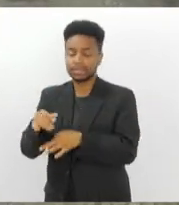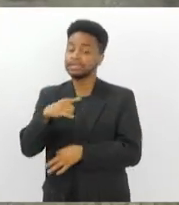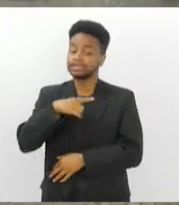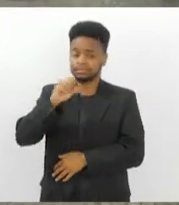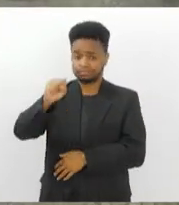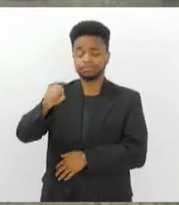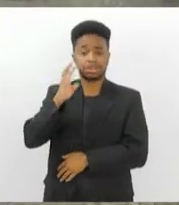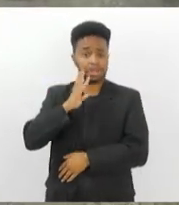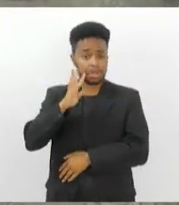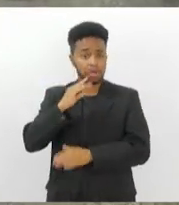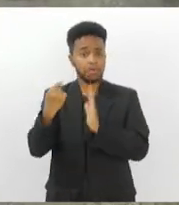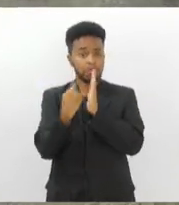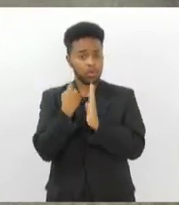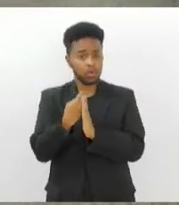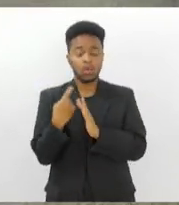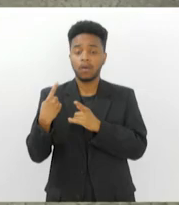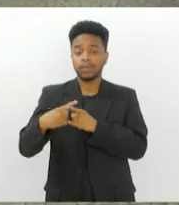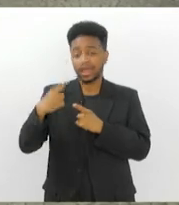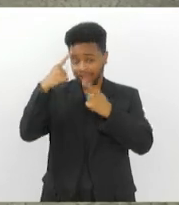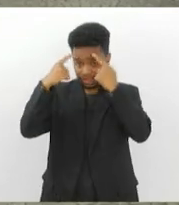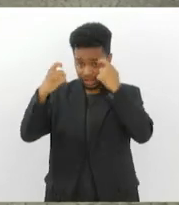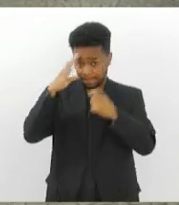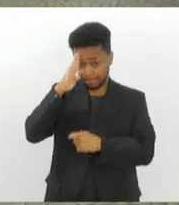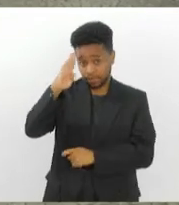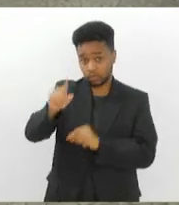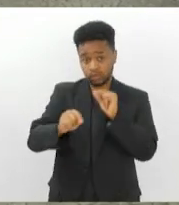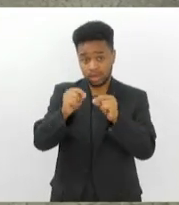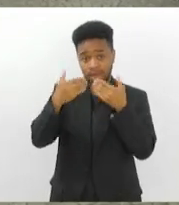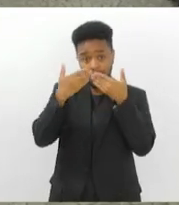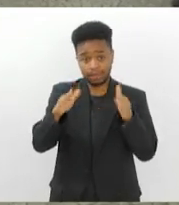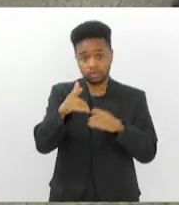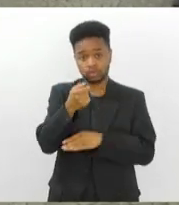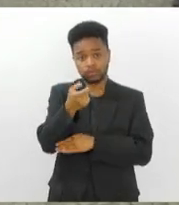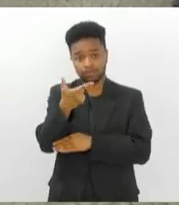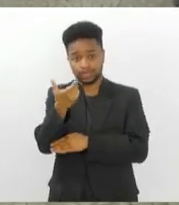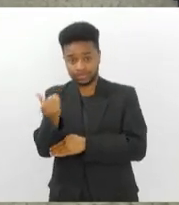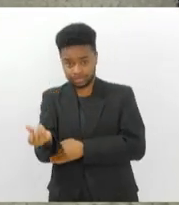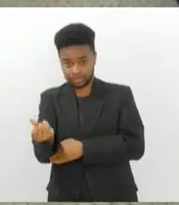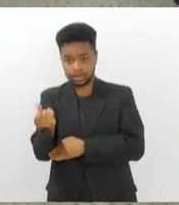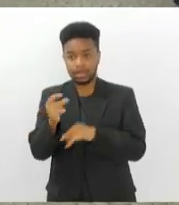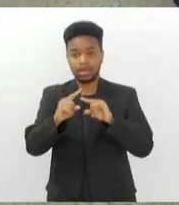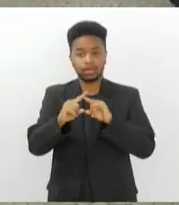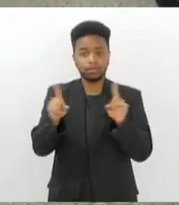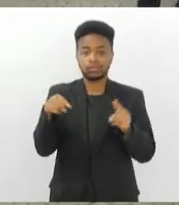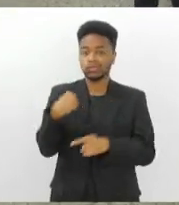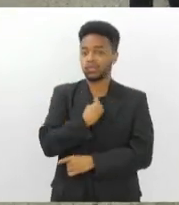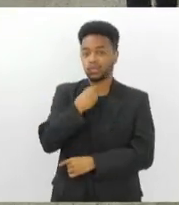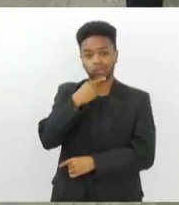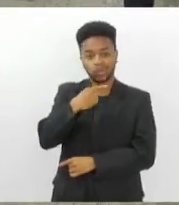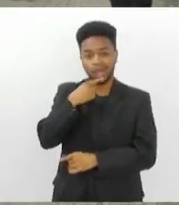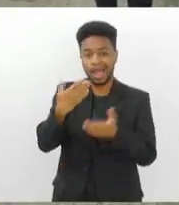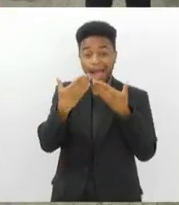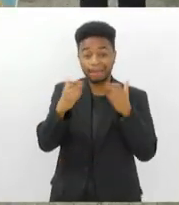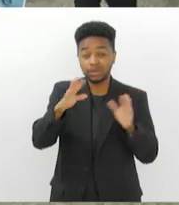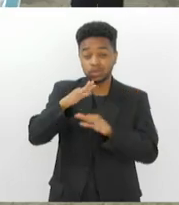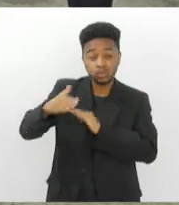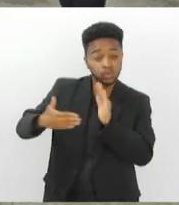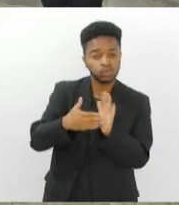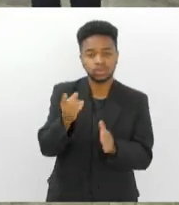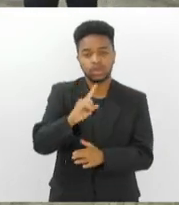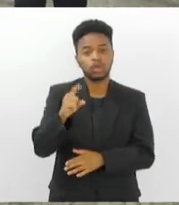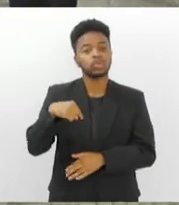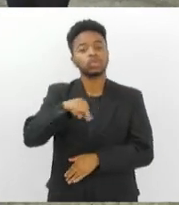bacana o você falou, porque a ideia principal é abrir em 26. A gente não consegue abrir o museu como um todo. O que a gente vai